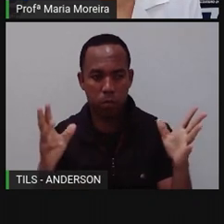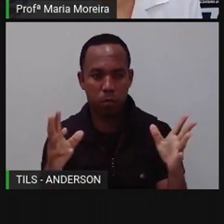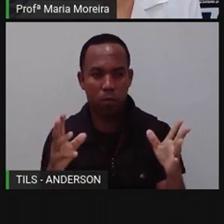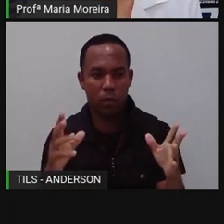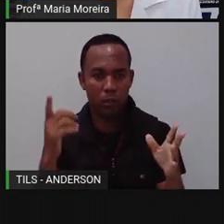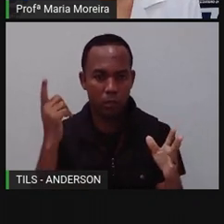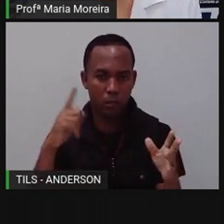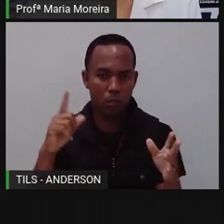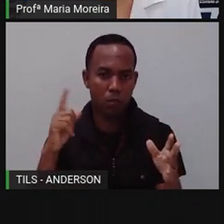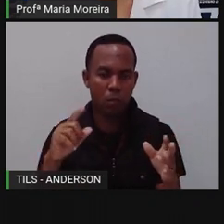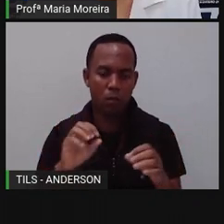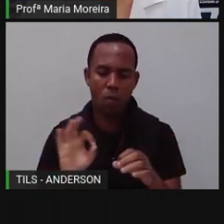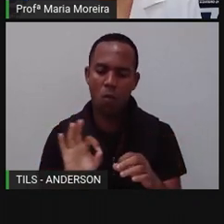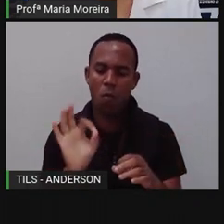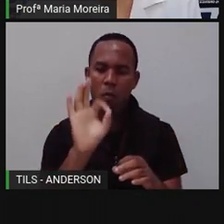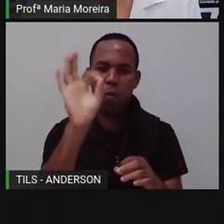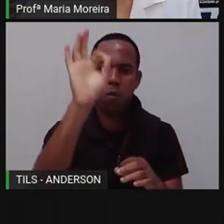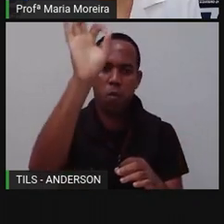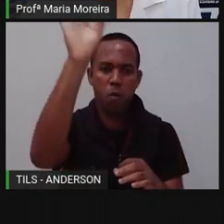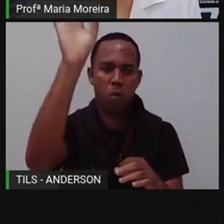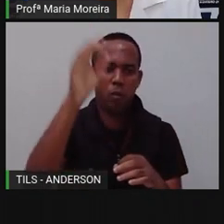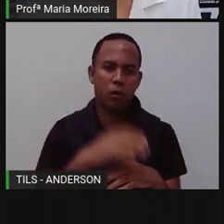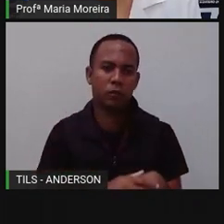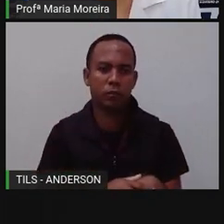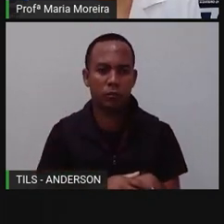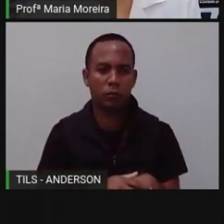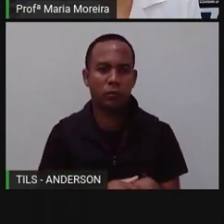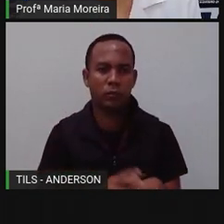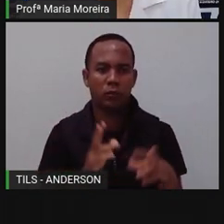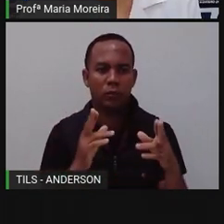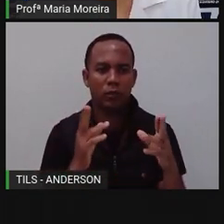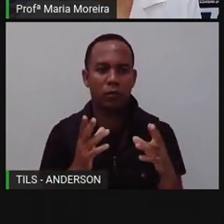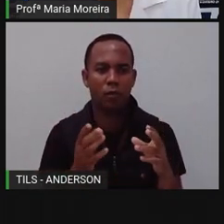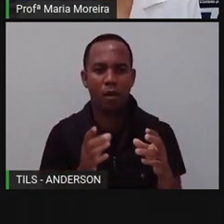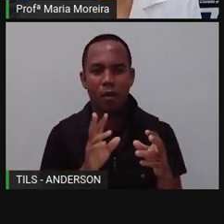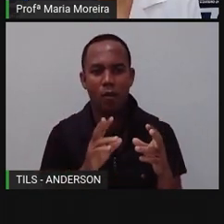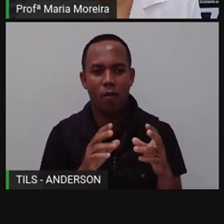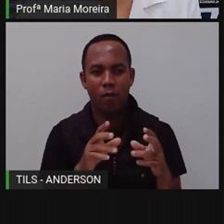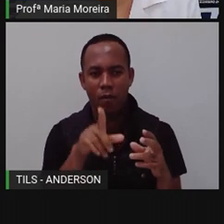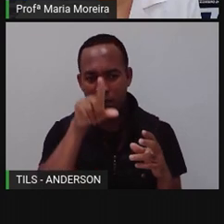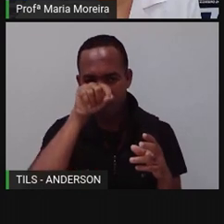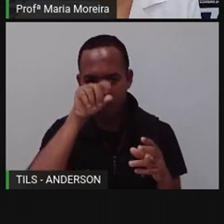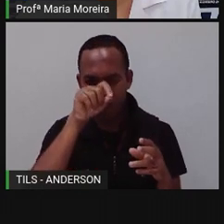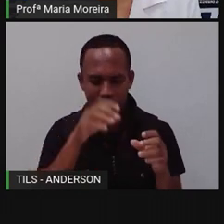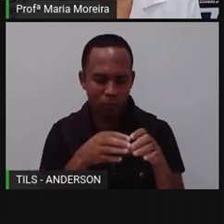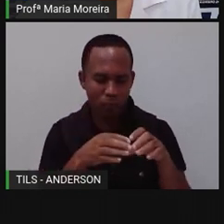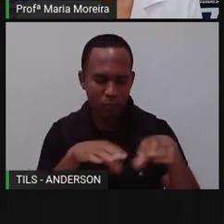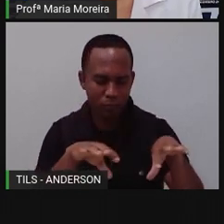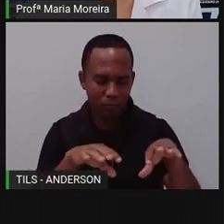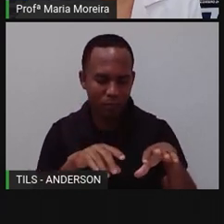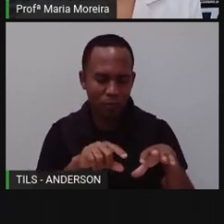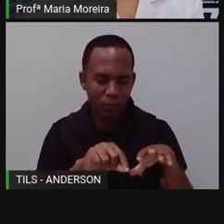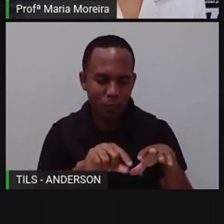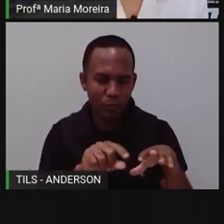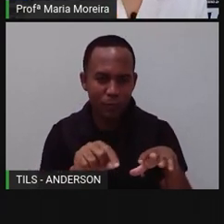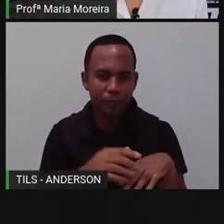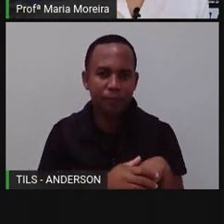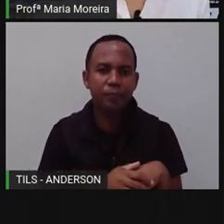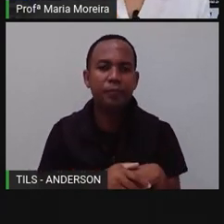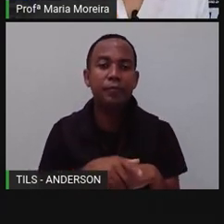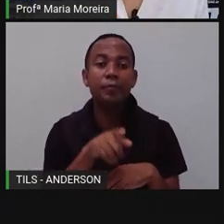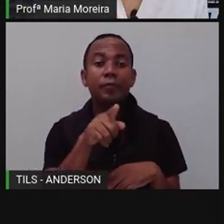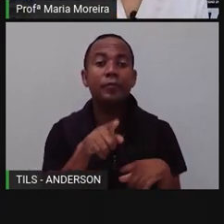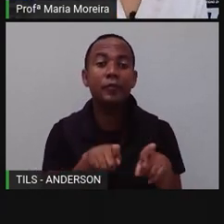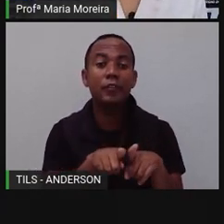explosão. quando, tipo, quando a galinha quebrou, o pintinho quebrou o ovo, seria a mesma coisa. Vamos falar sobre